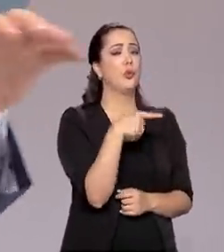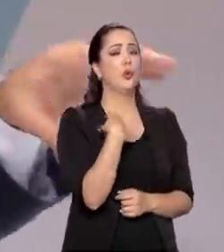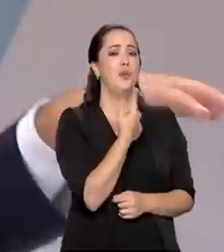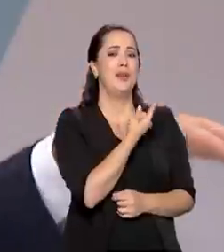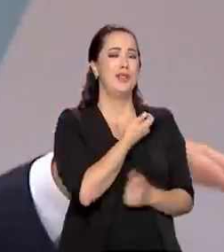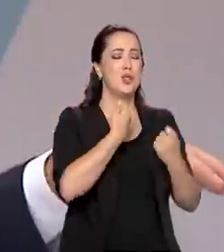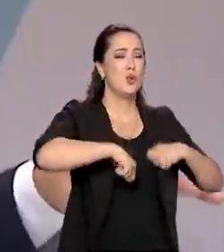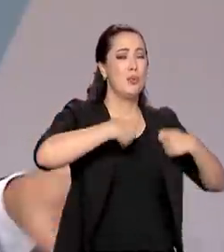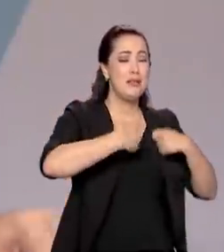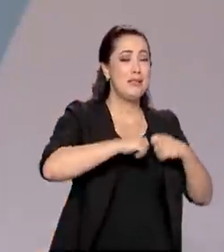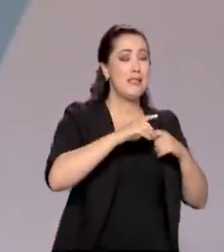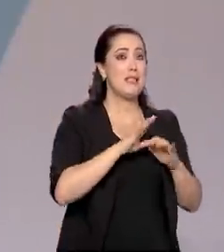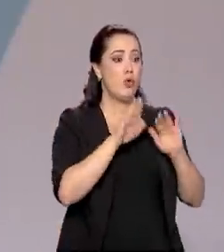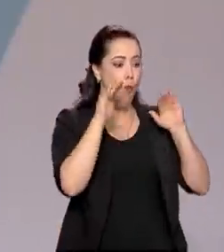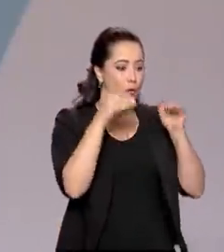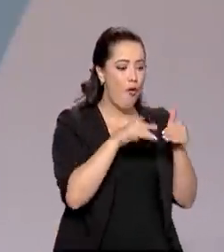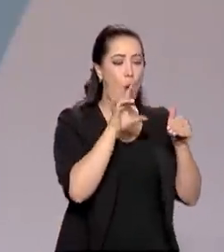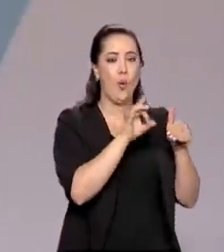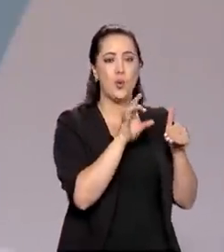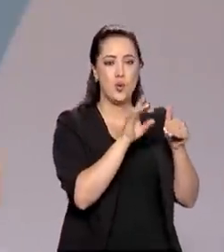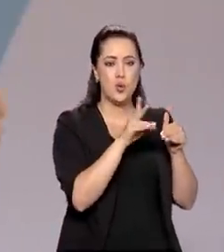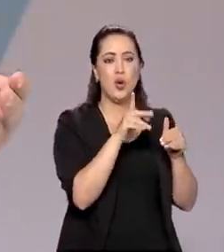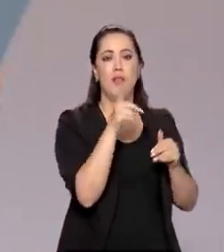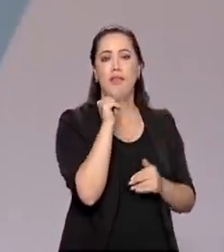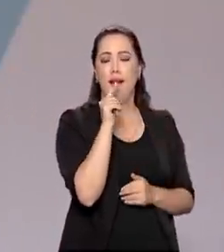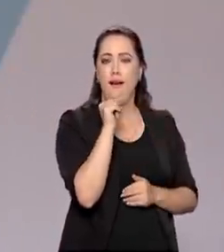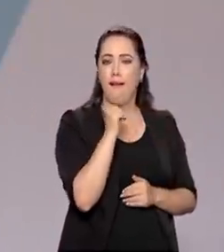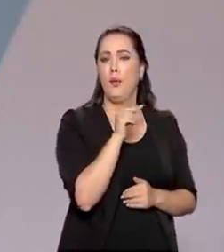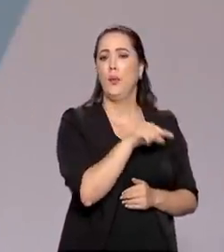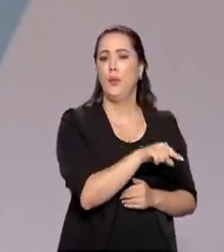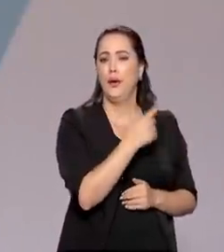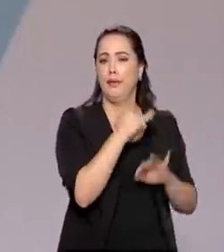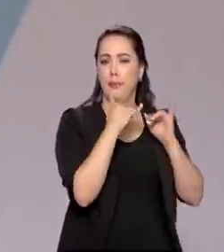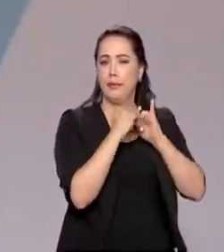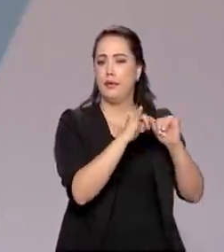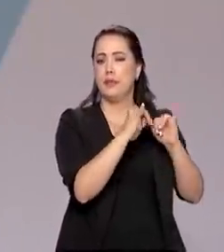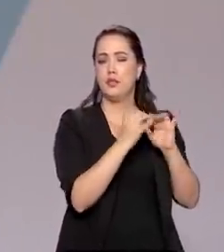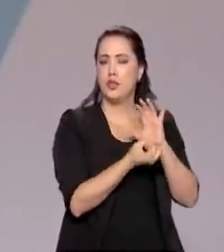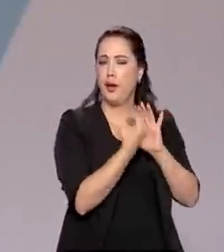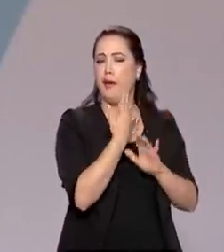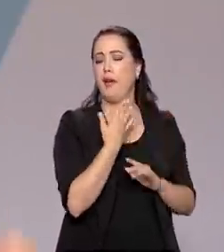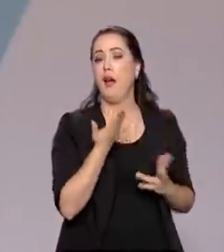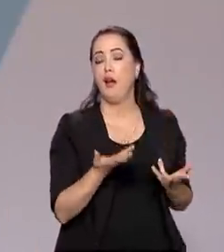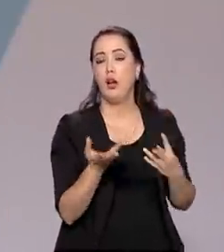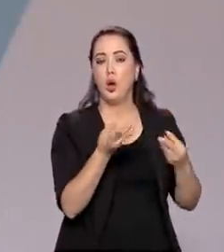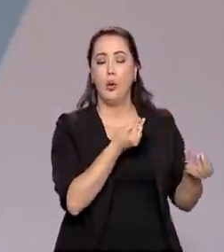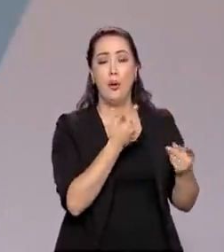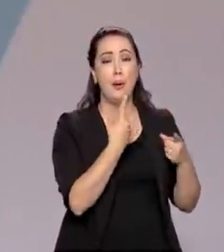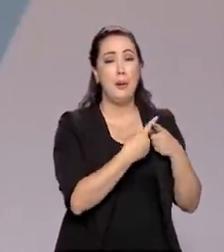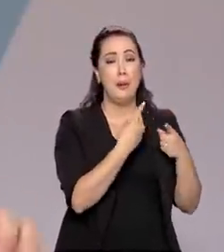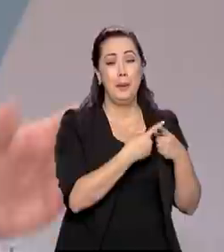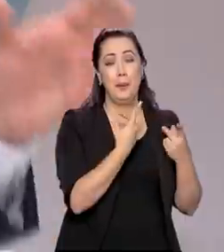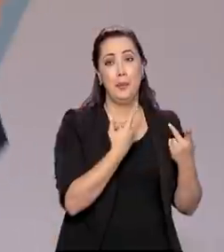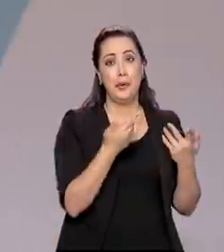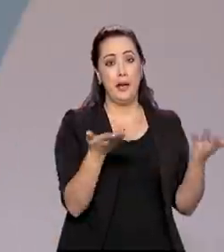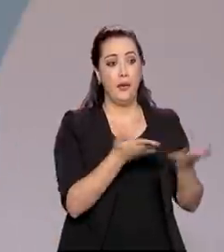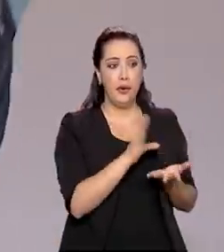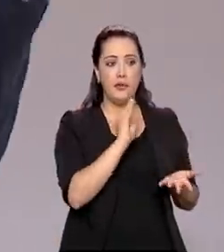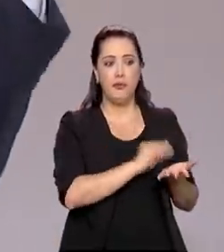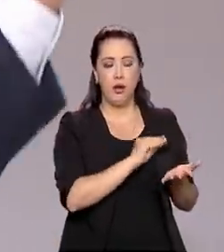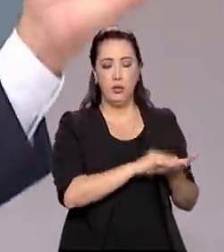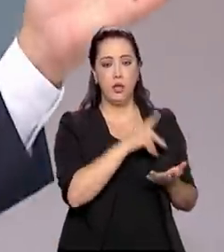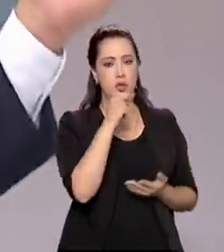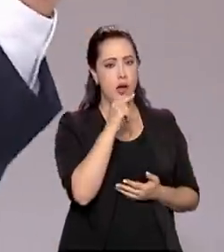tão dependente da fonte hidráulica, principalmente por conta dessa questão da escassez hídrica que se